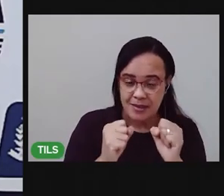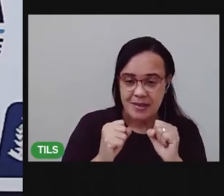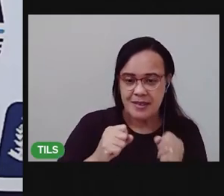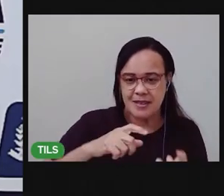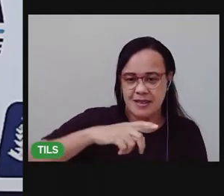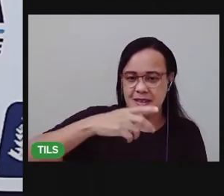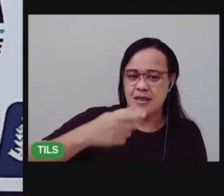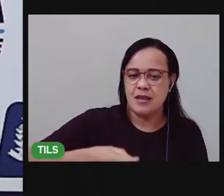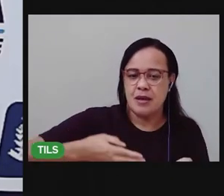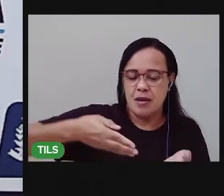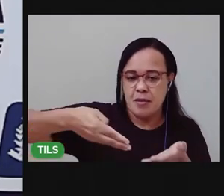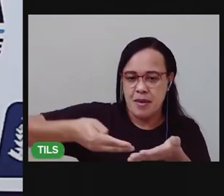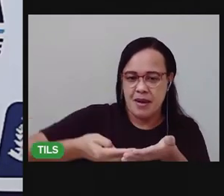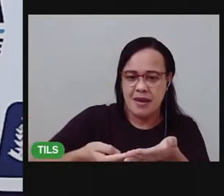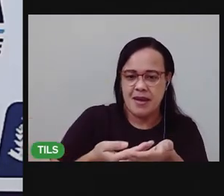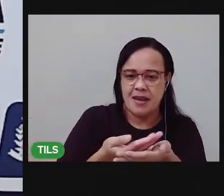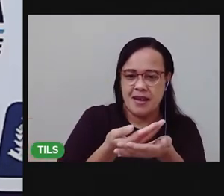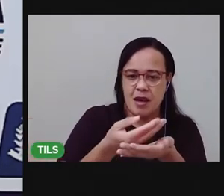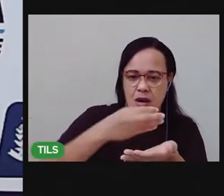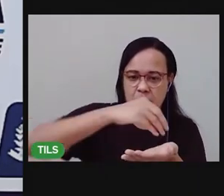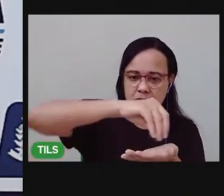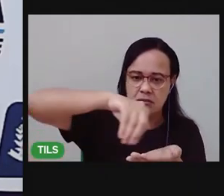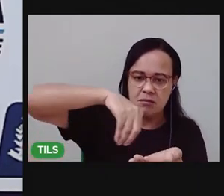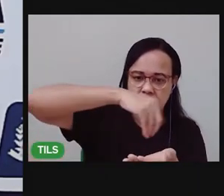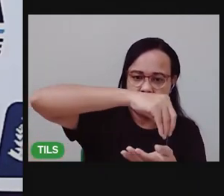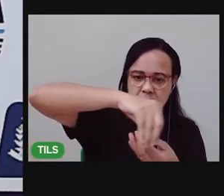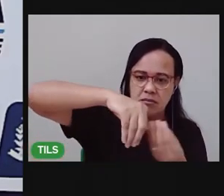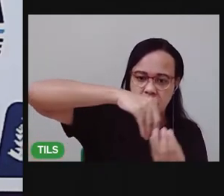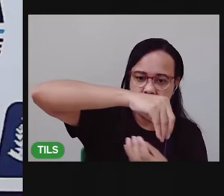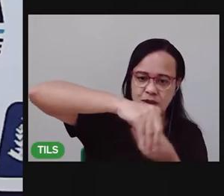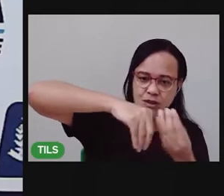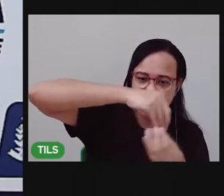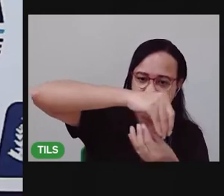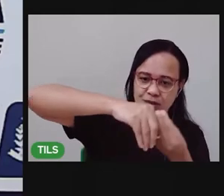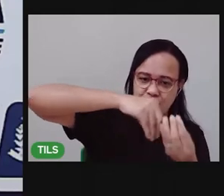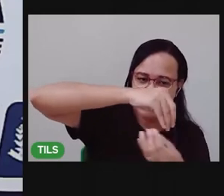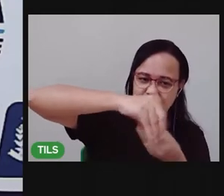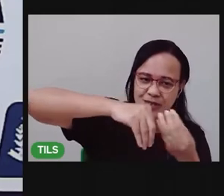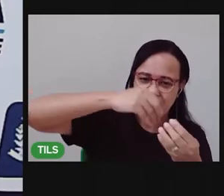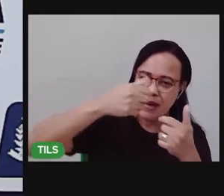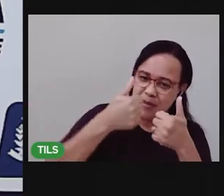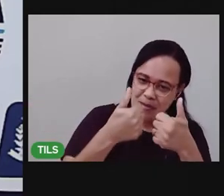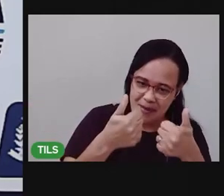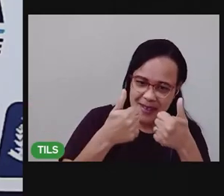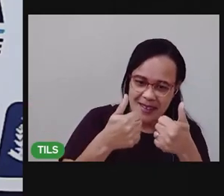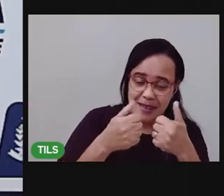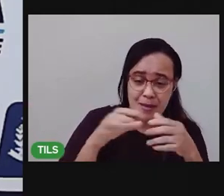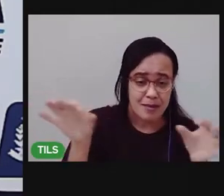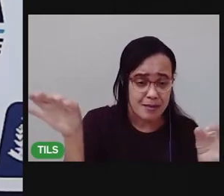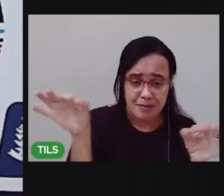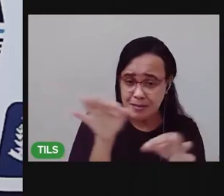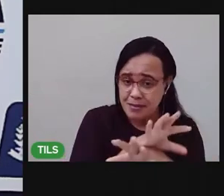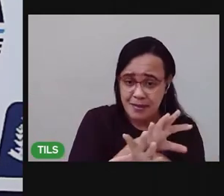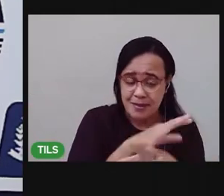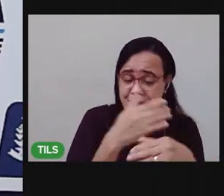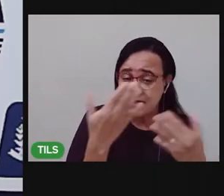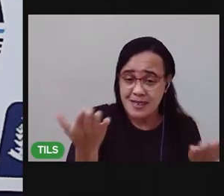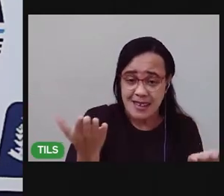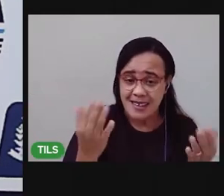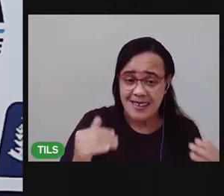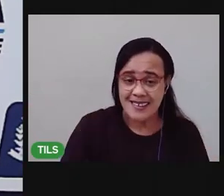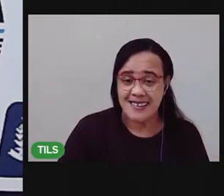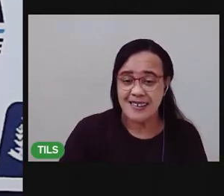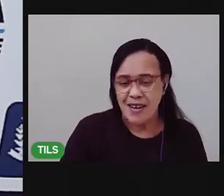colher para mexer e para deixar bem misturado mas aqui ó já tá pronto o nosso antemorfo